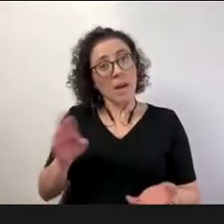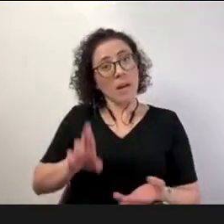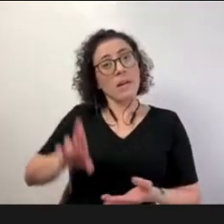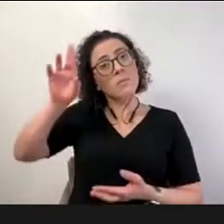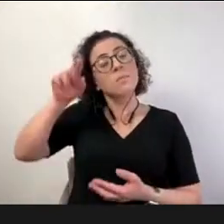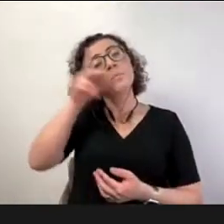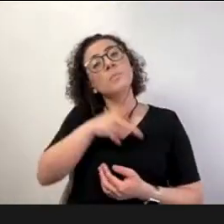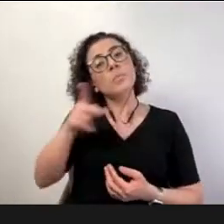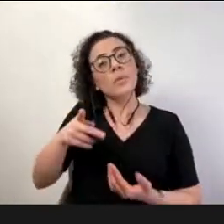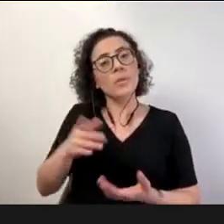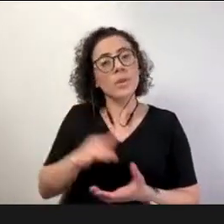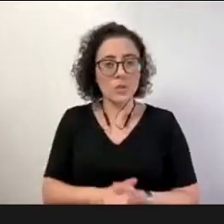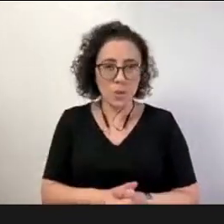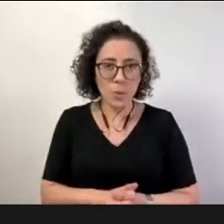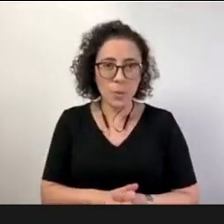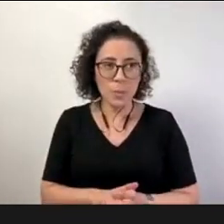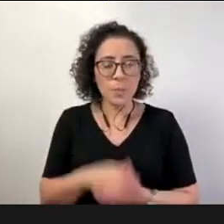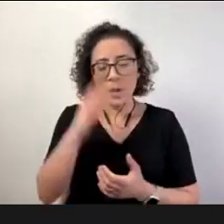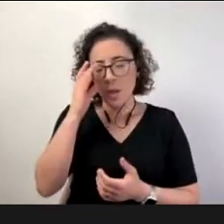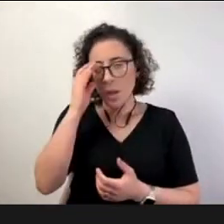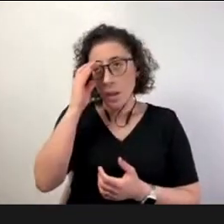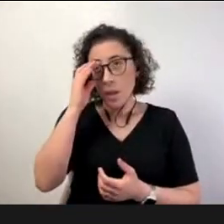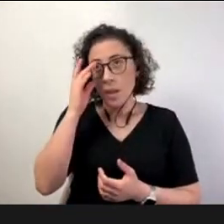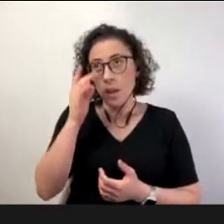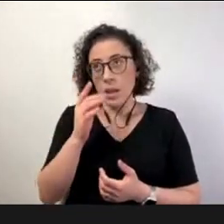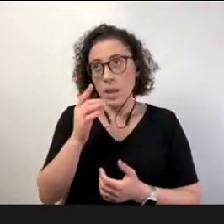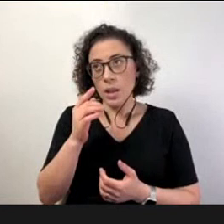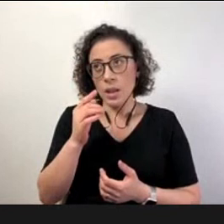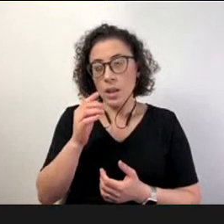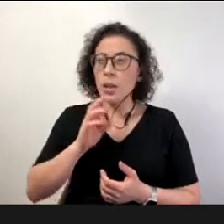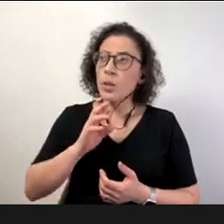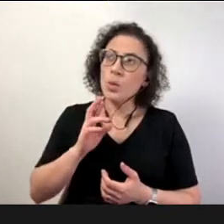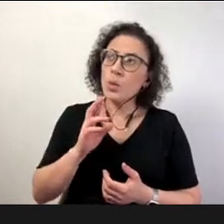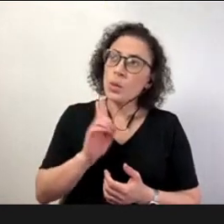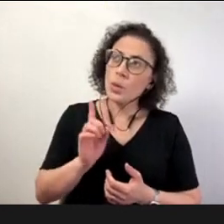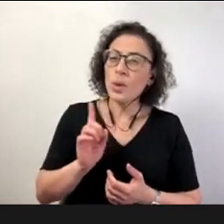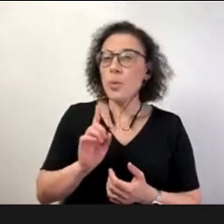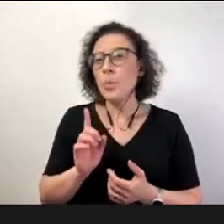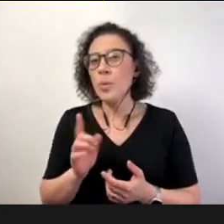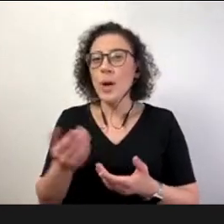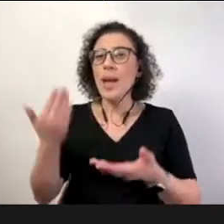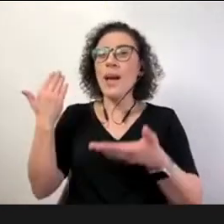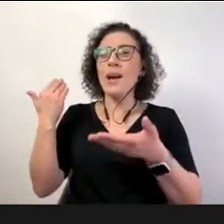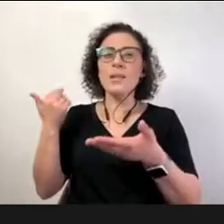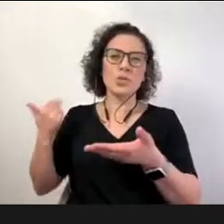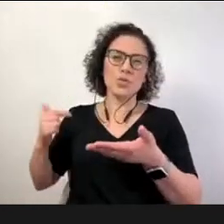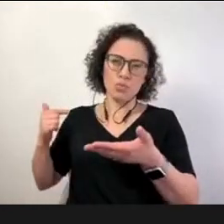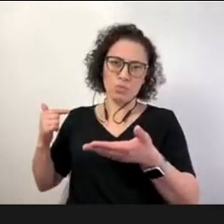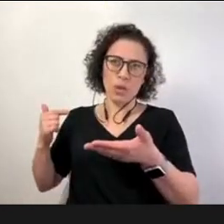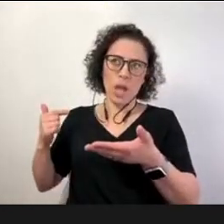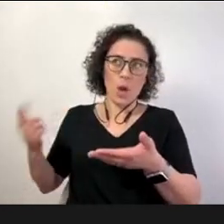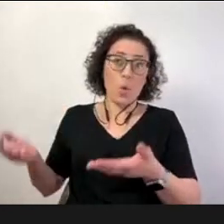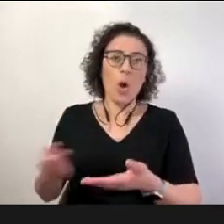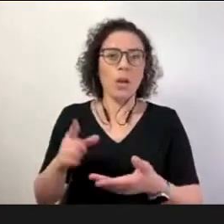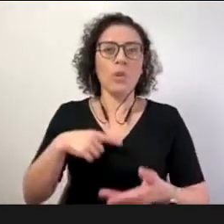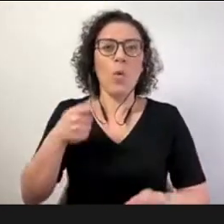mais intencional não é que eles não tivessem talvez antes né mas intencionalmente nesse novo contexto talvez eles assumam uma nova